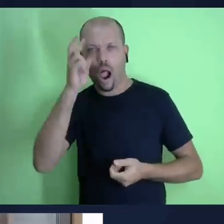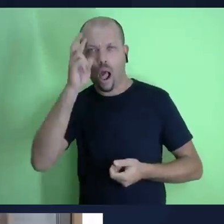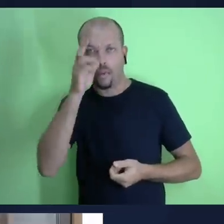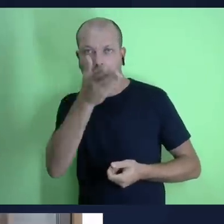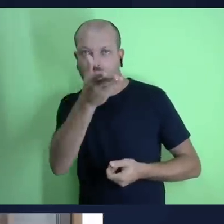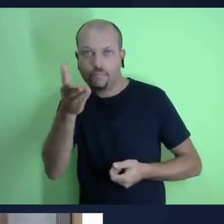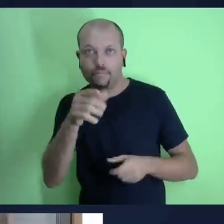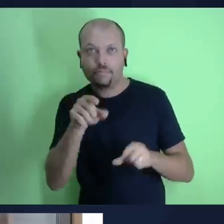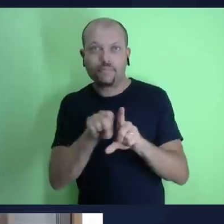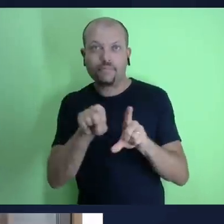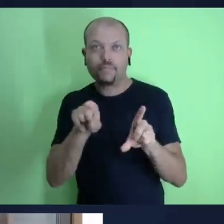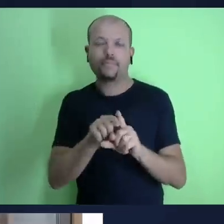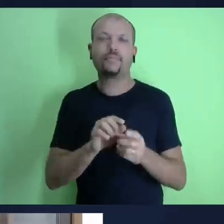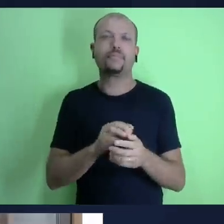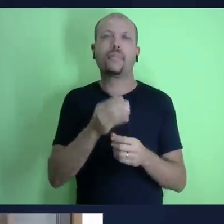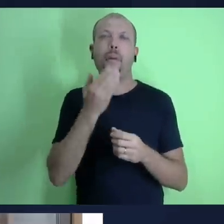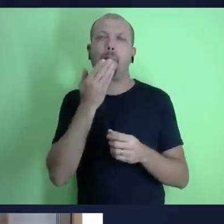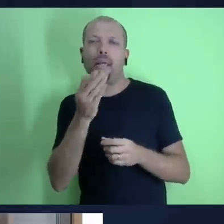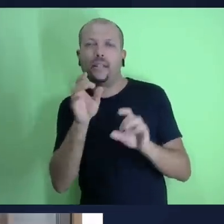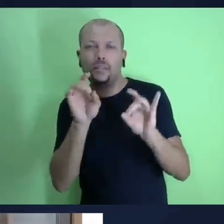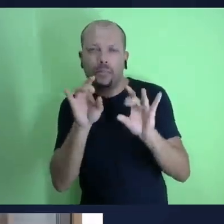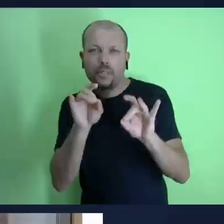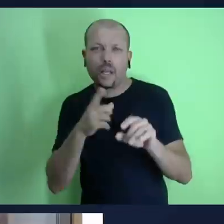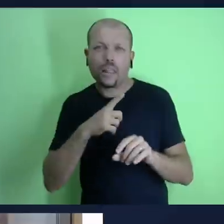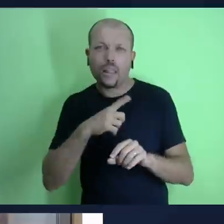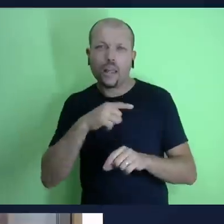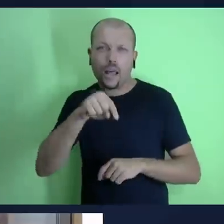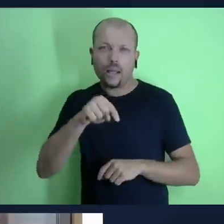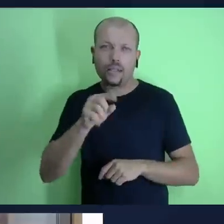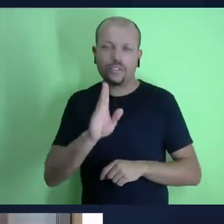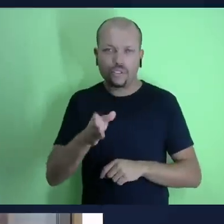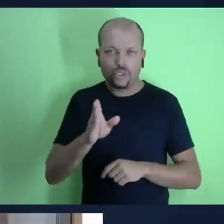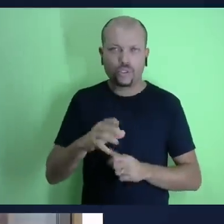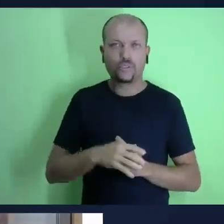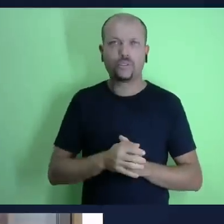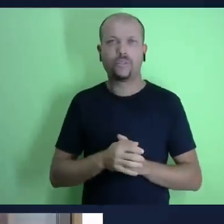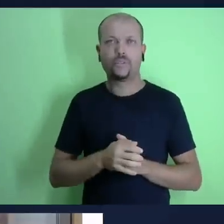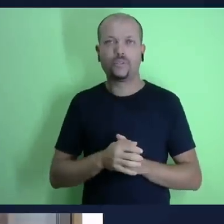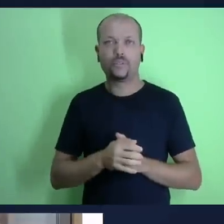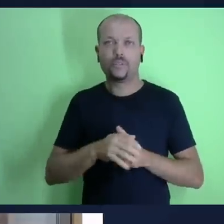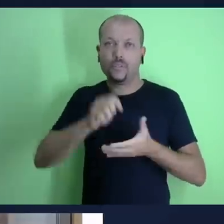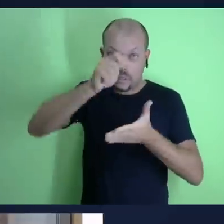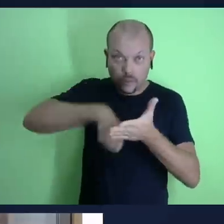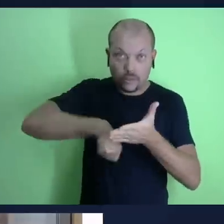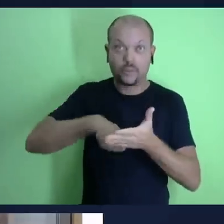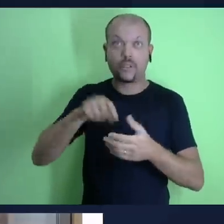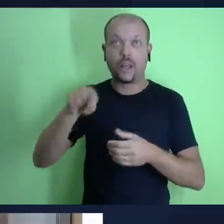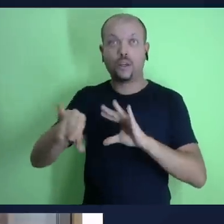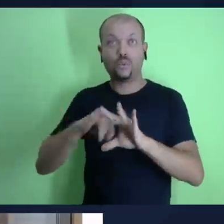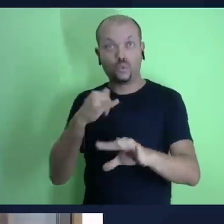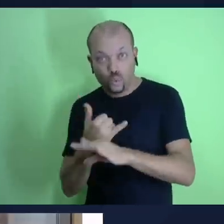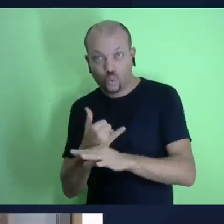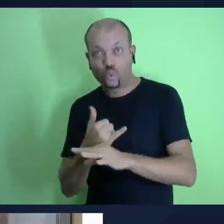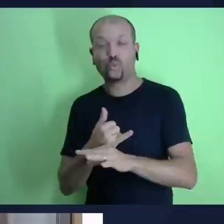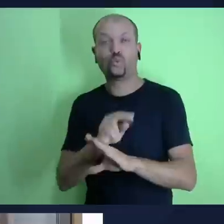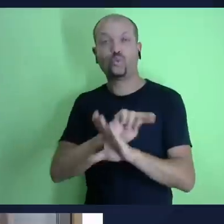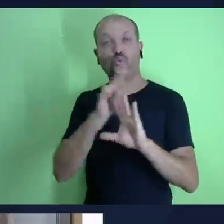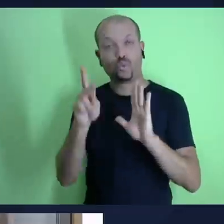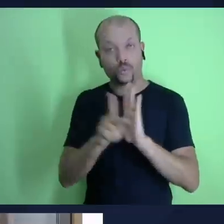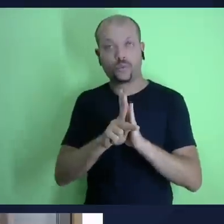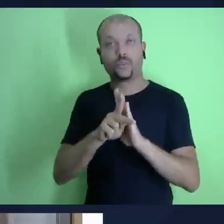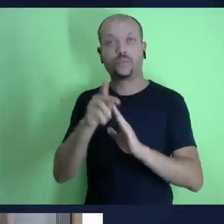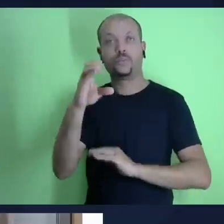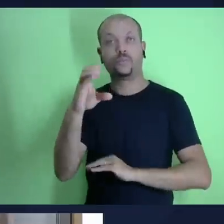ponto br eu também gostaria de lembrar você daquele pedido especial que sempre temos aqui se inscreva no nosso